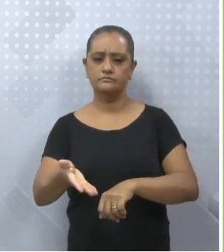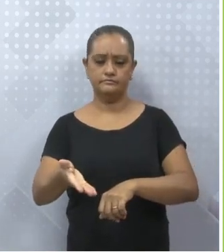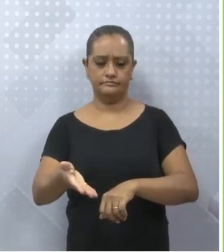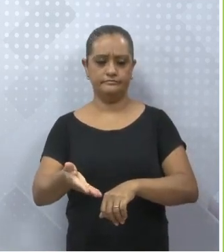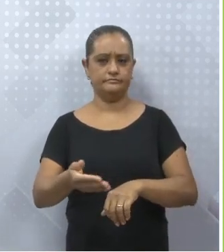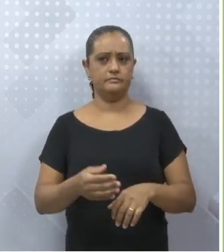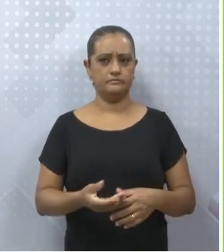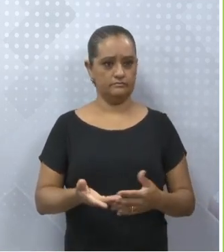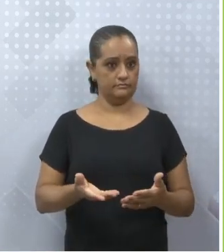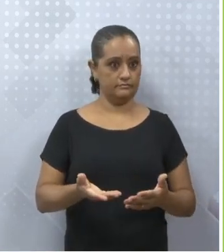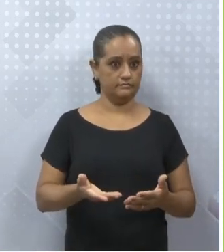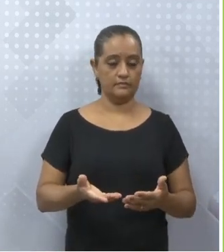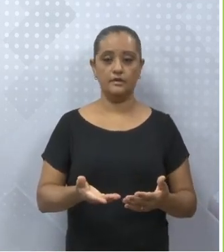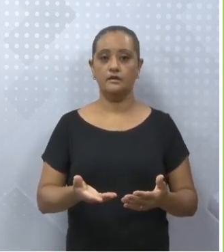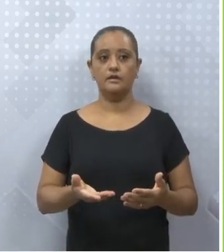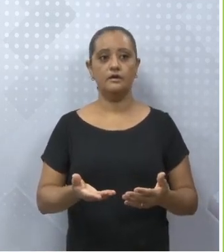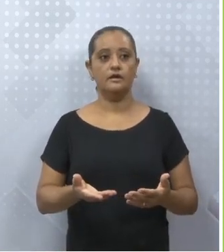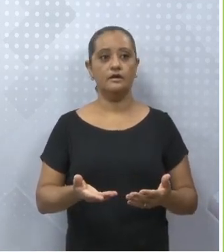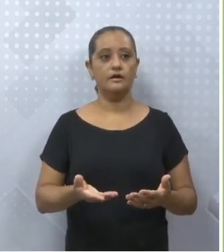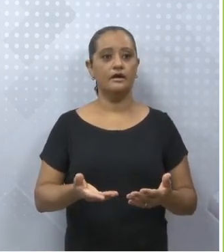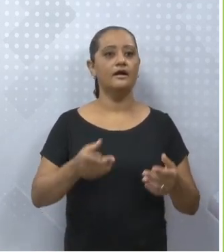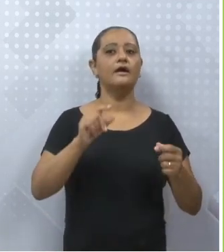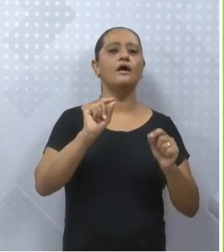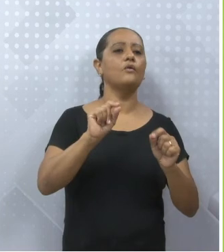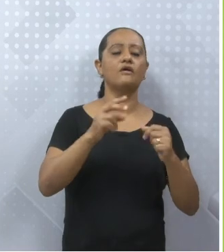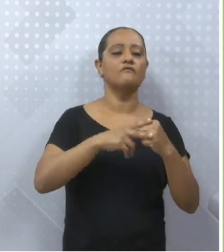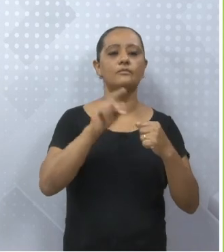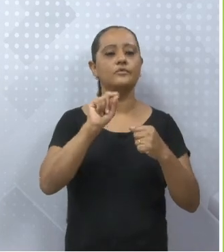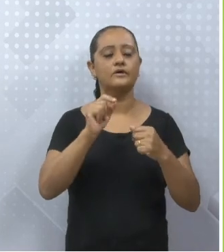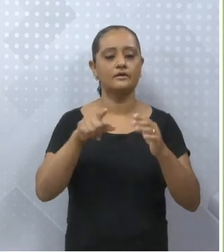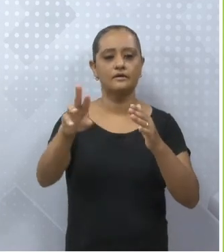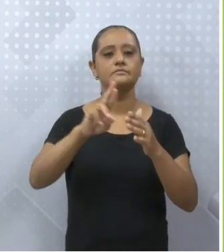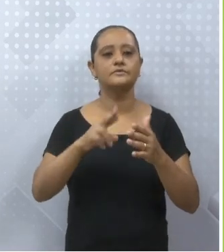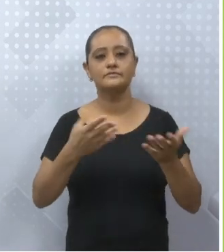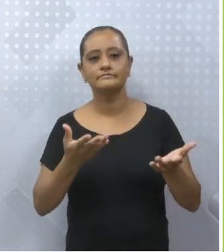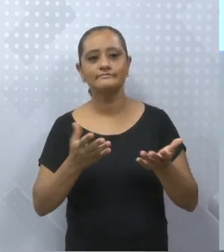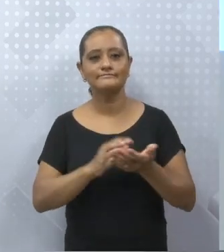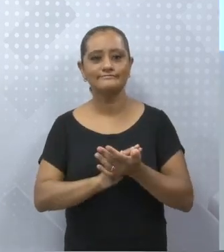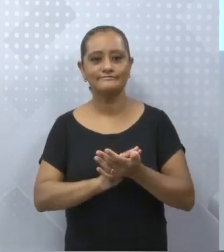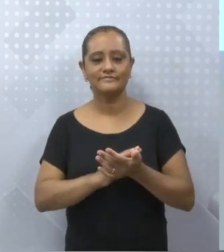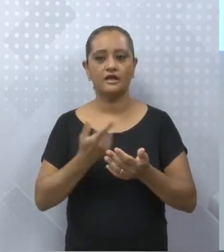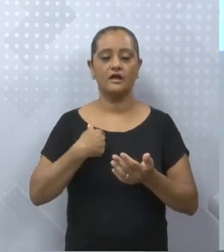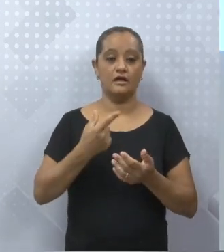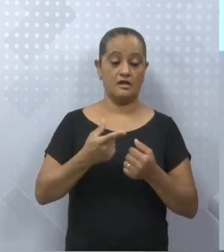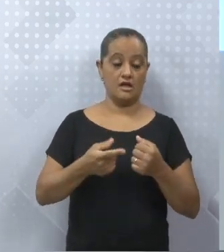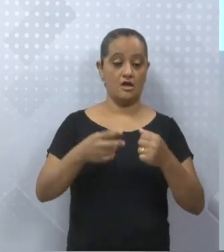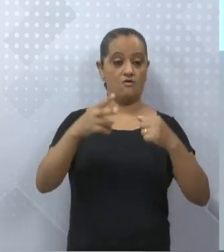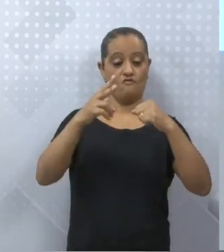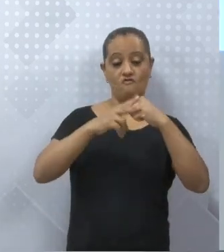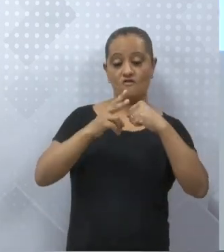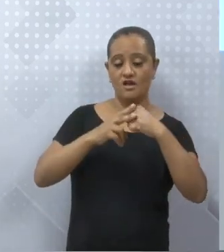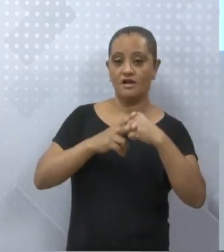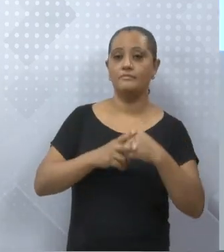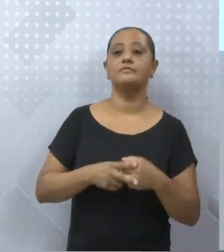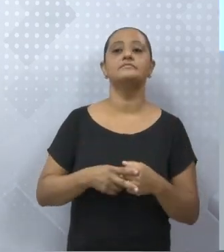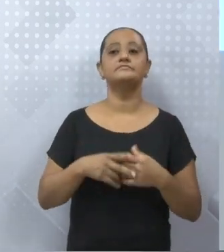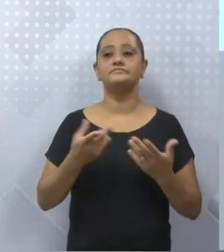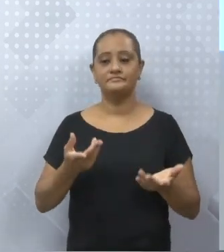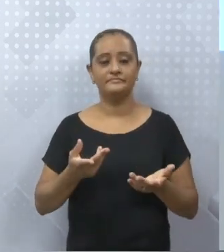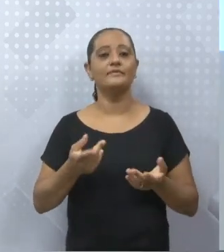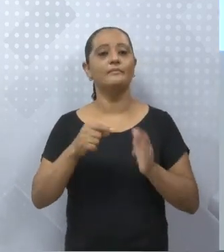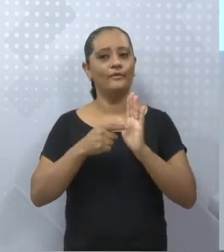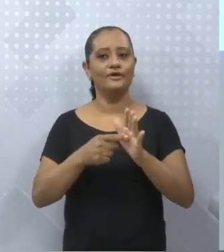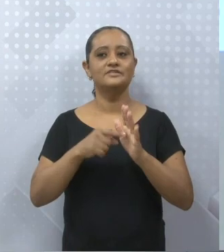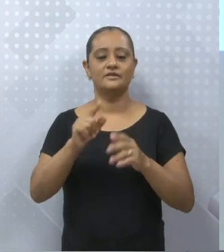Esse é um verbo o quê? A aula terminou agora. Terminou. Se eu dissesse simplesmente, a aula